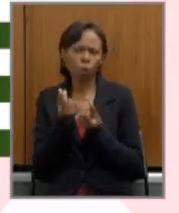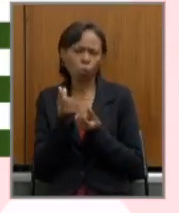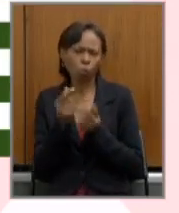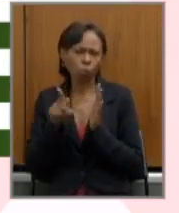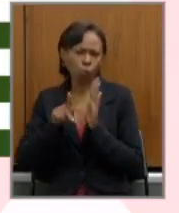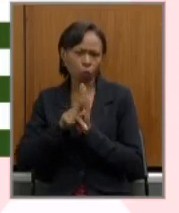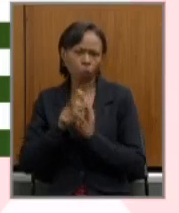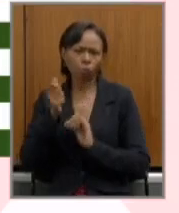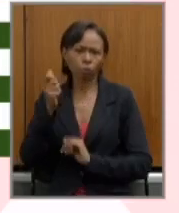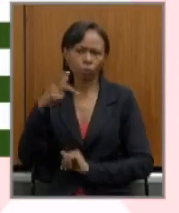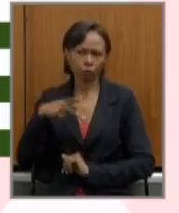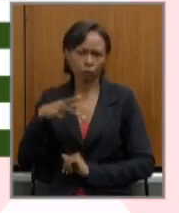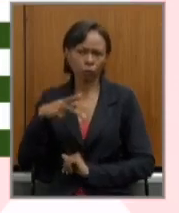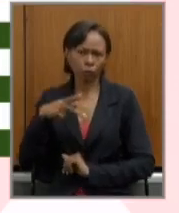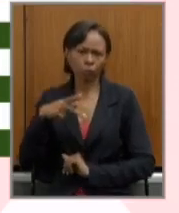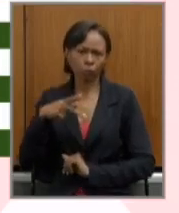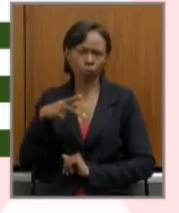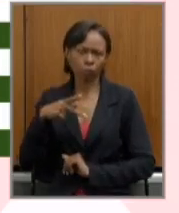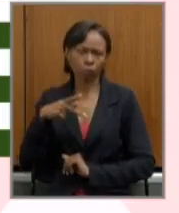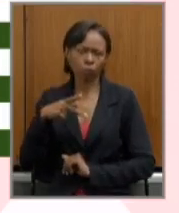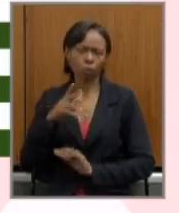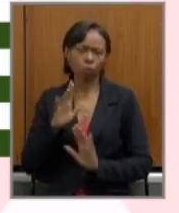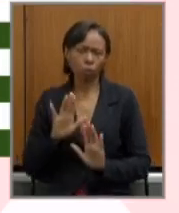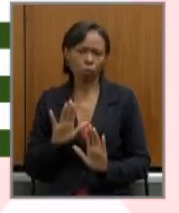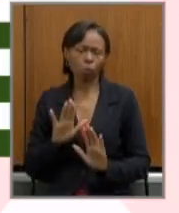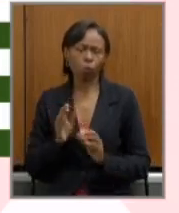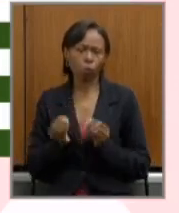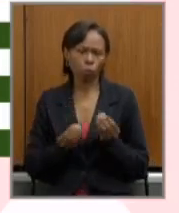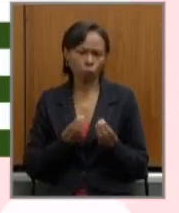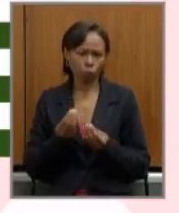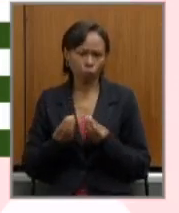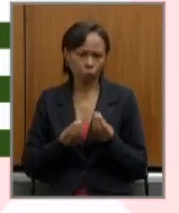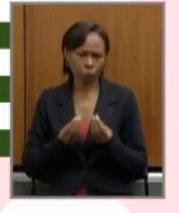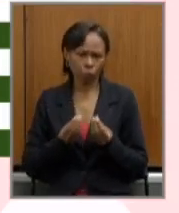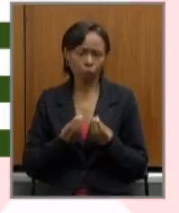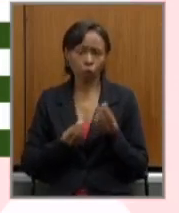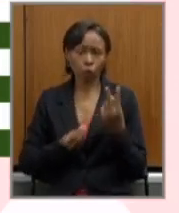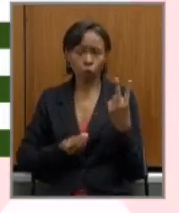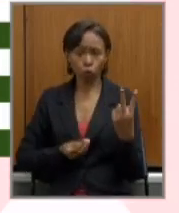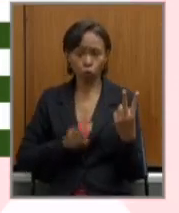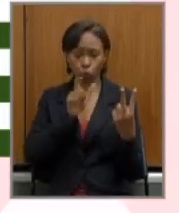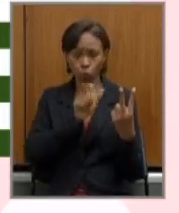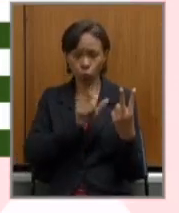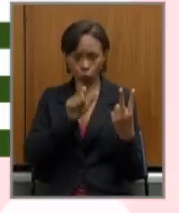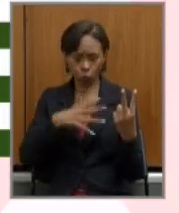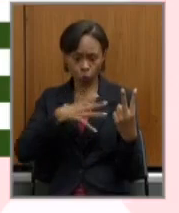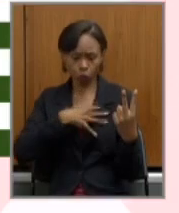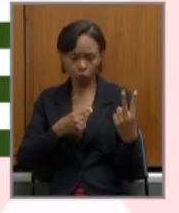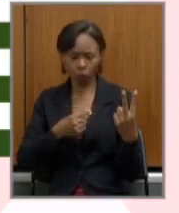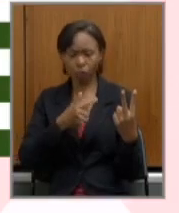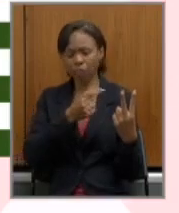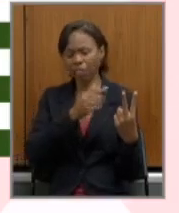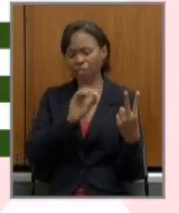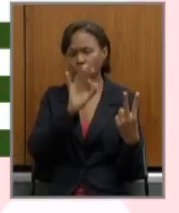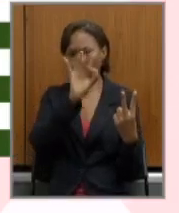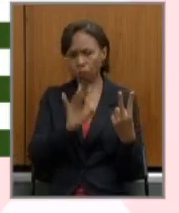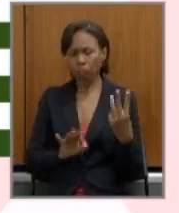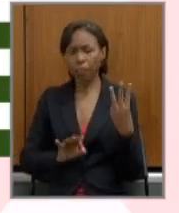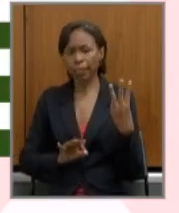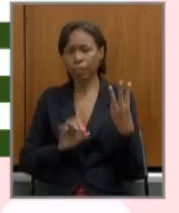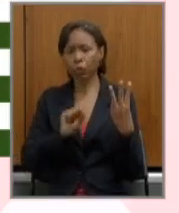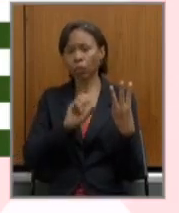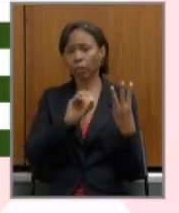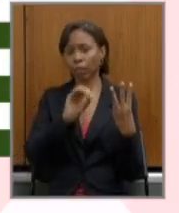ou seja com dois dependentes 70% três dependentes 80